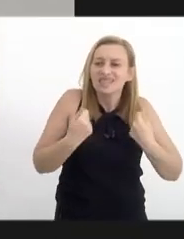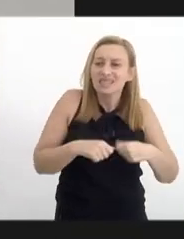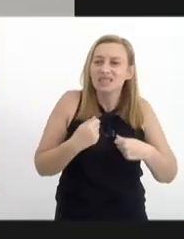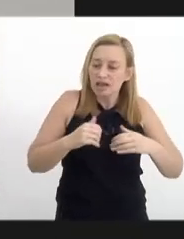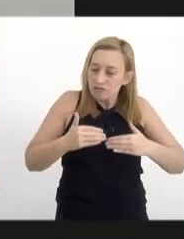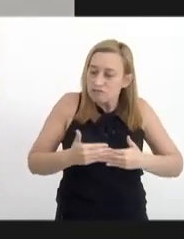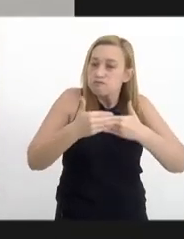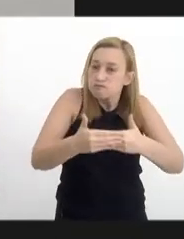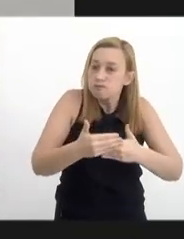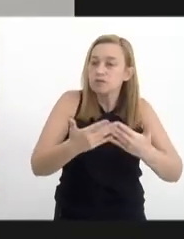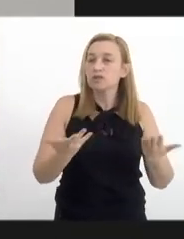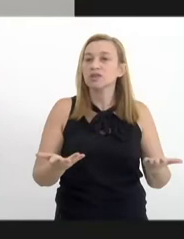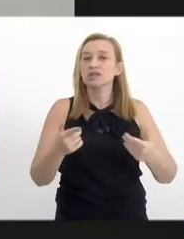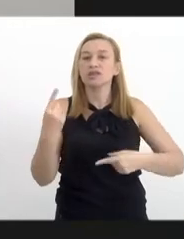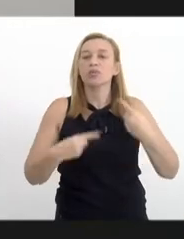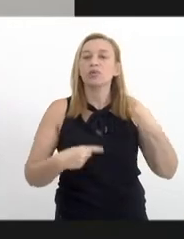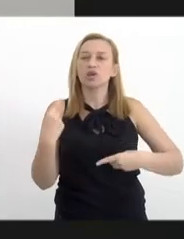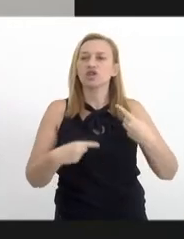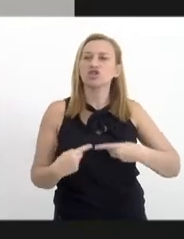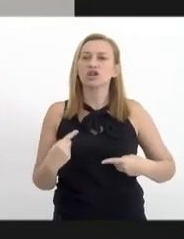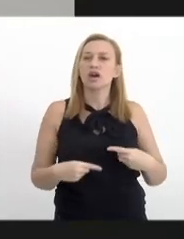avanço nessa política,